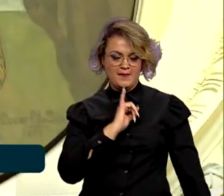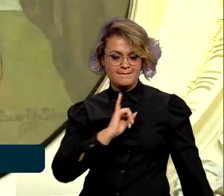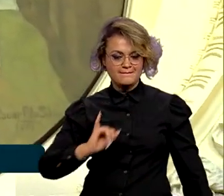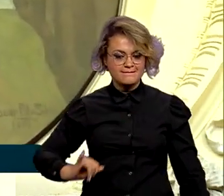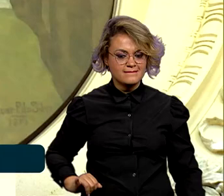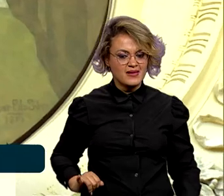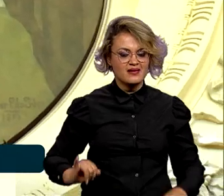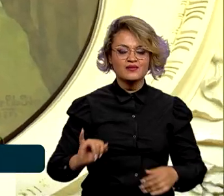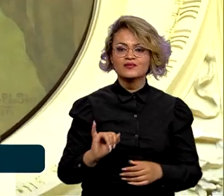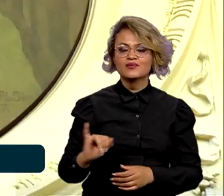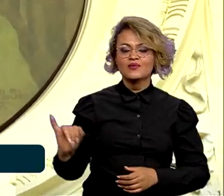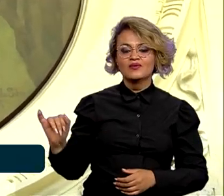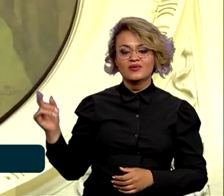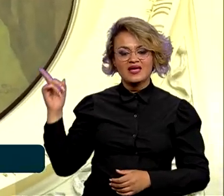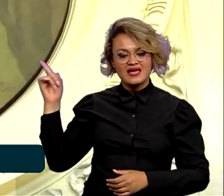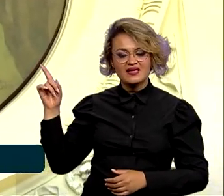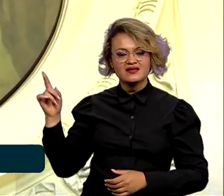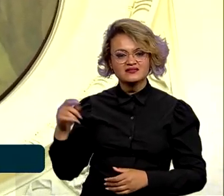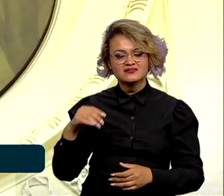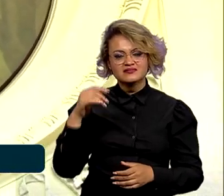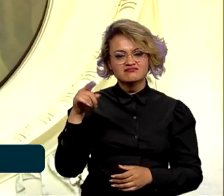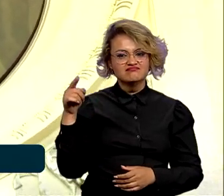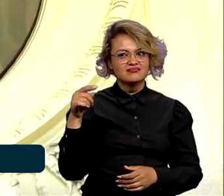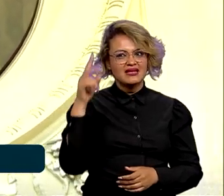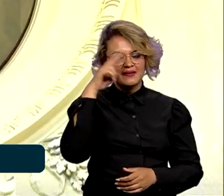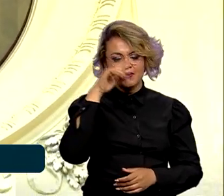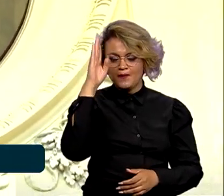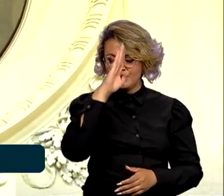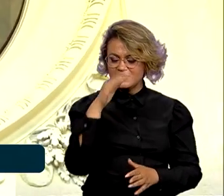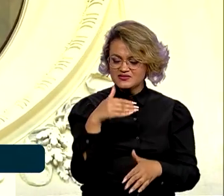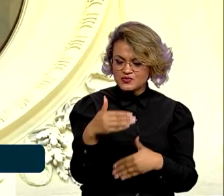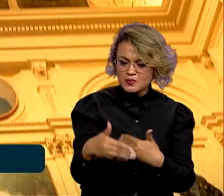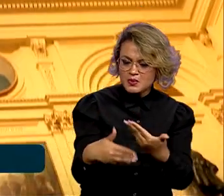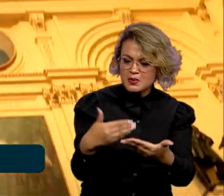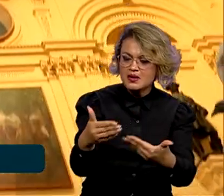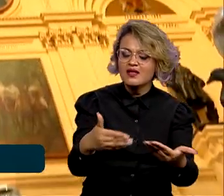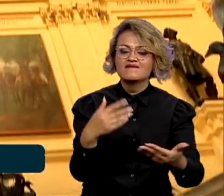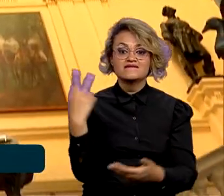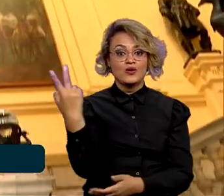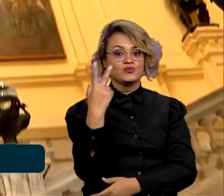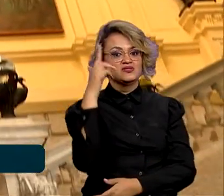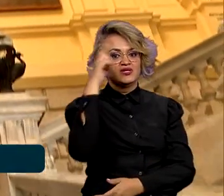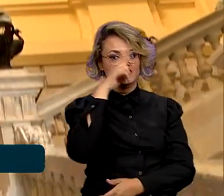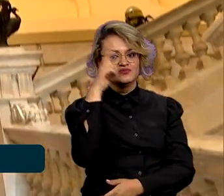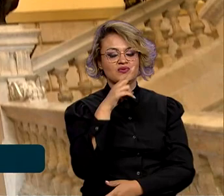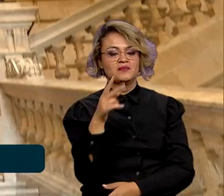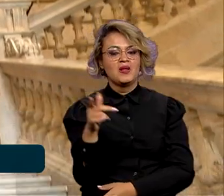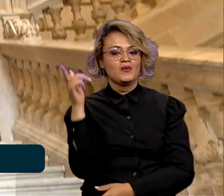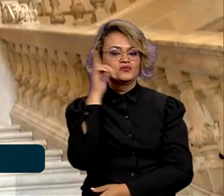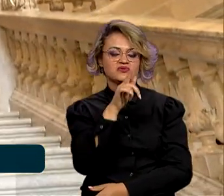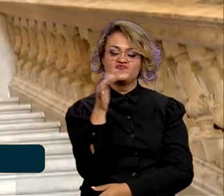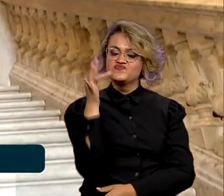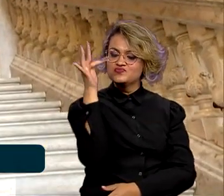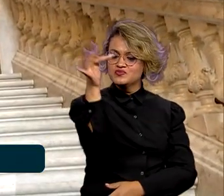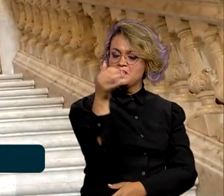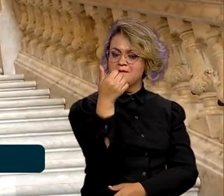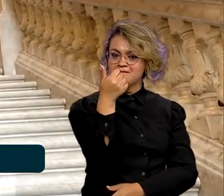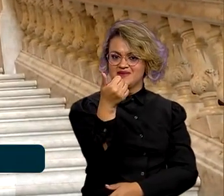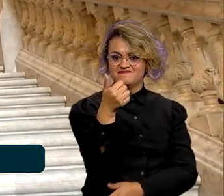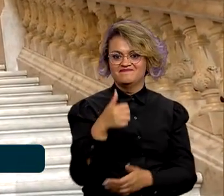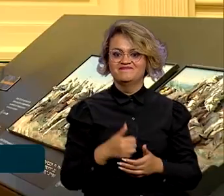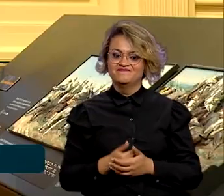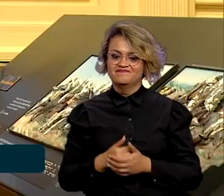retrato de um país que está aprendendo a valorizar sua história para construir um futuro melhor.